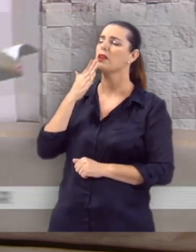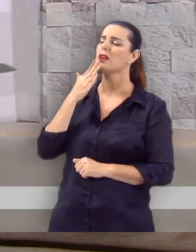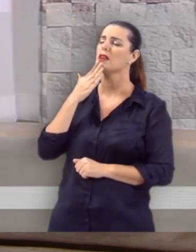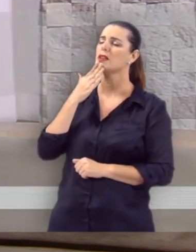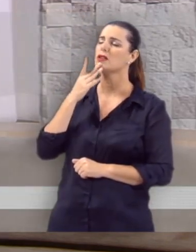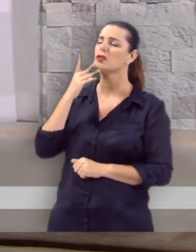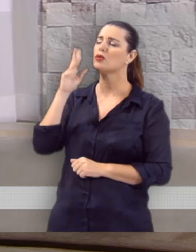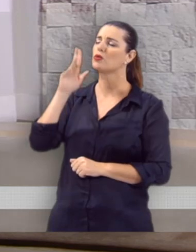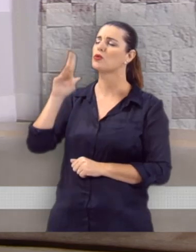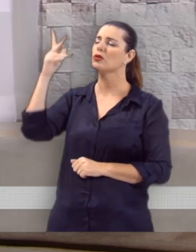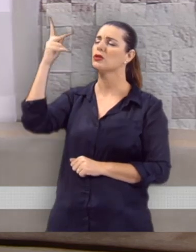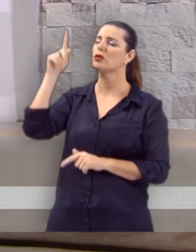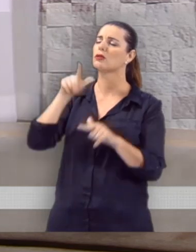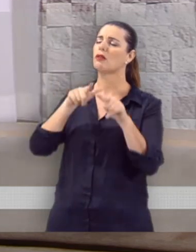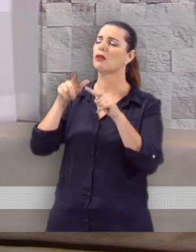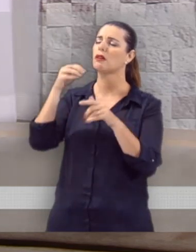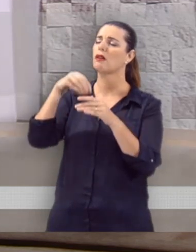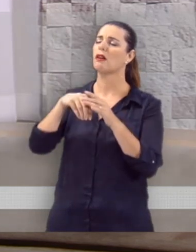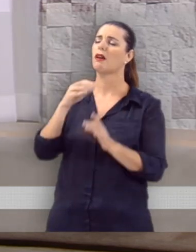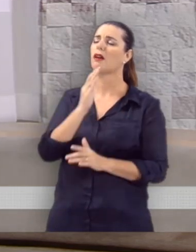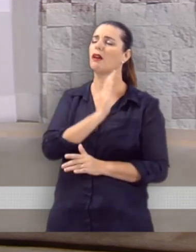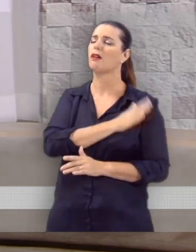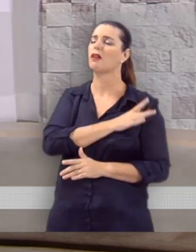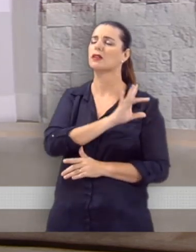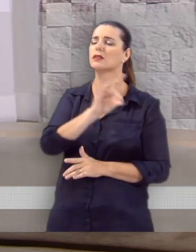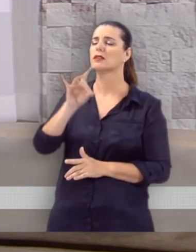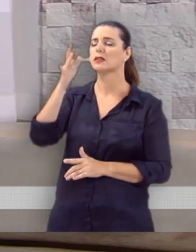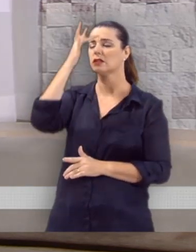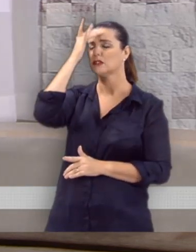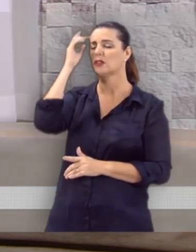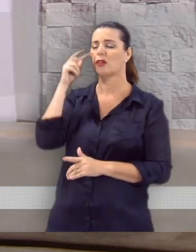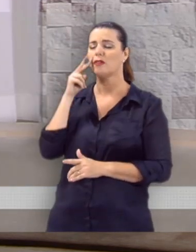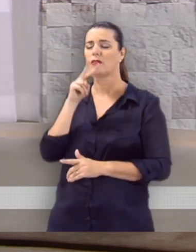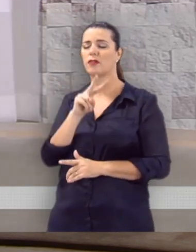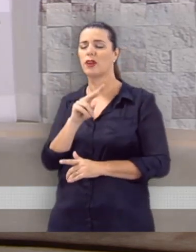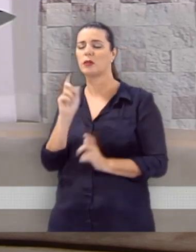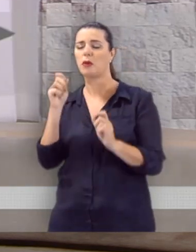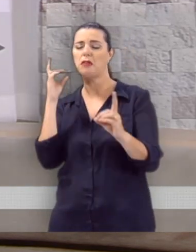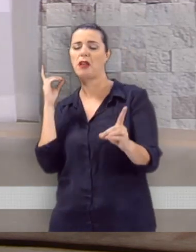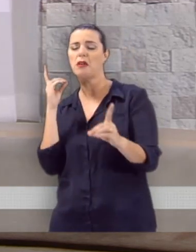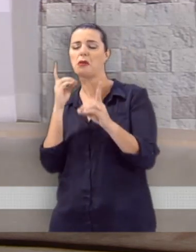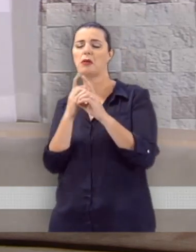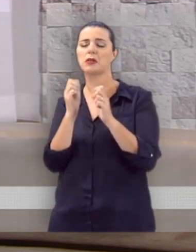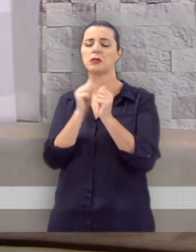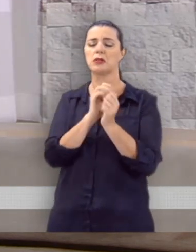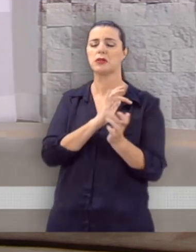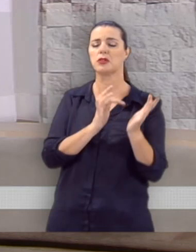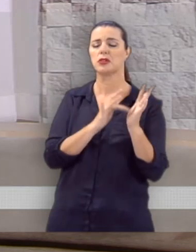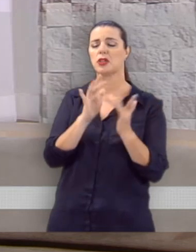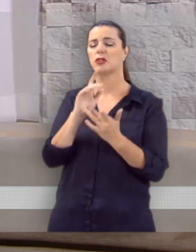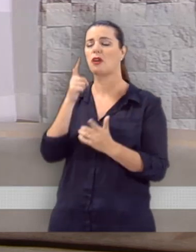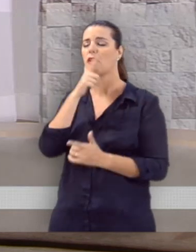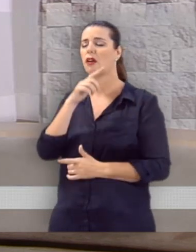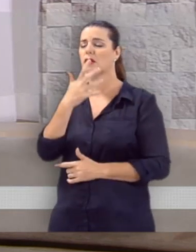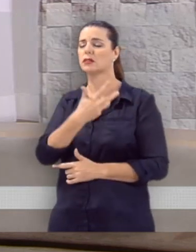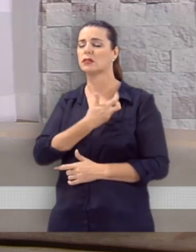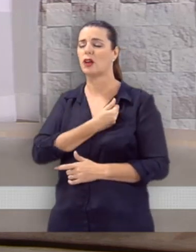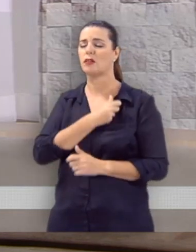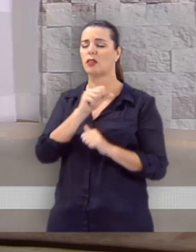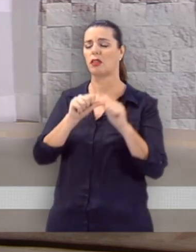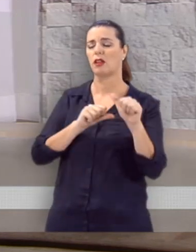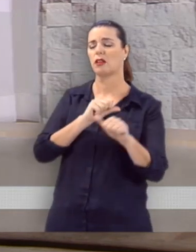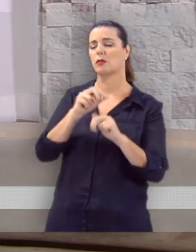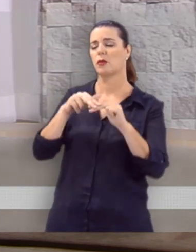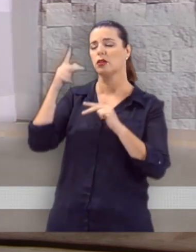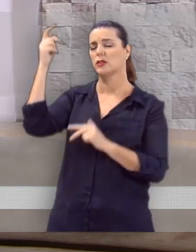peço que tu apliques a tua palavra ao coração daqueles que estão nos assistindo. Para que tenham um encontro com Cristo e sejam salvos e